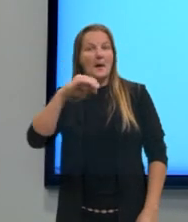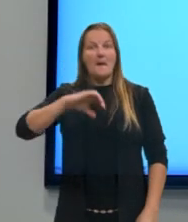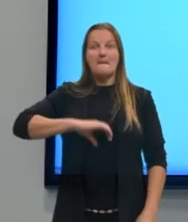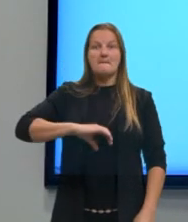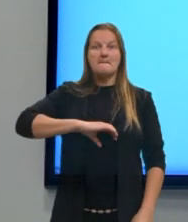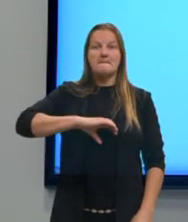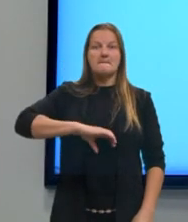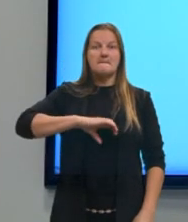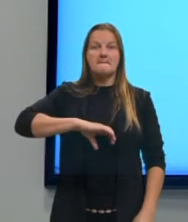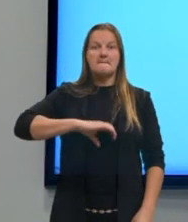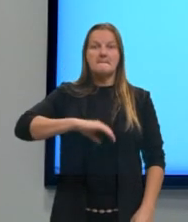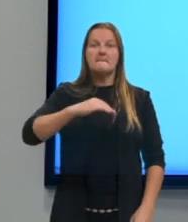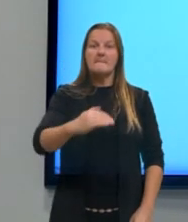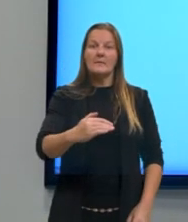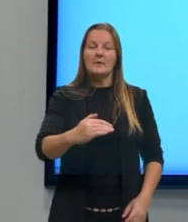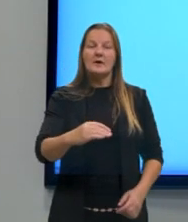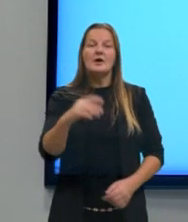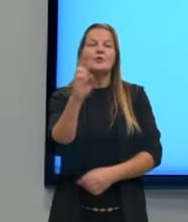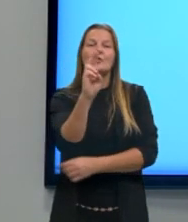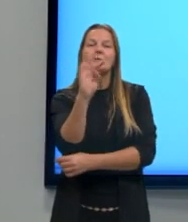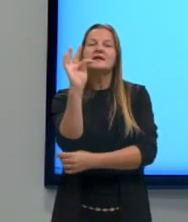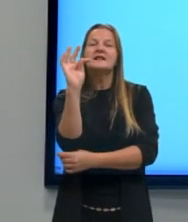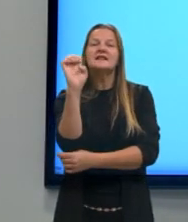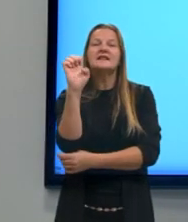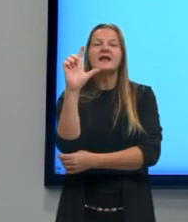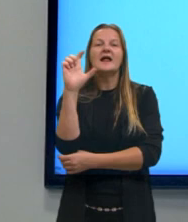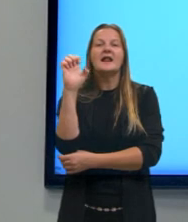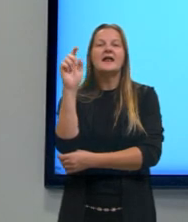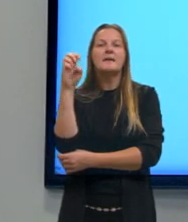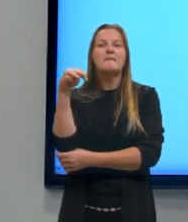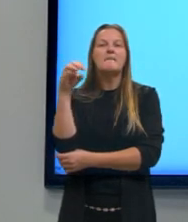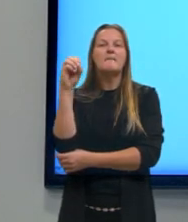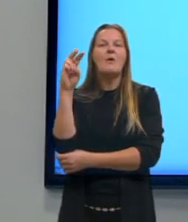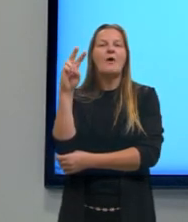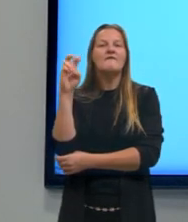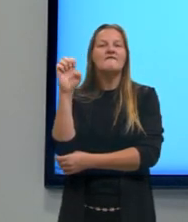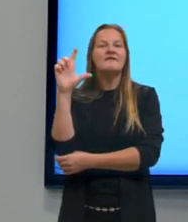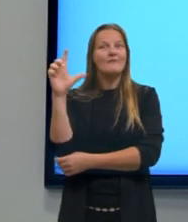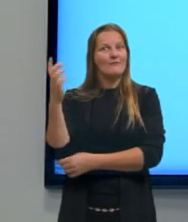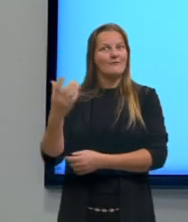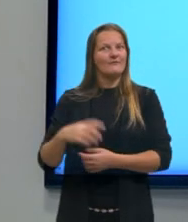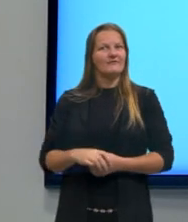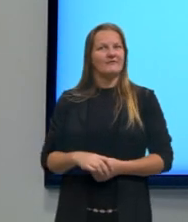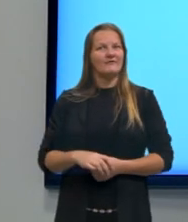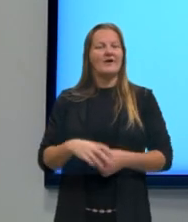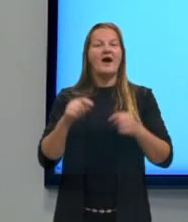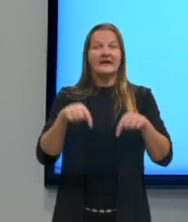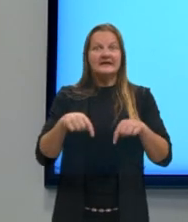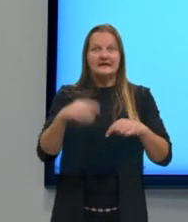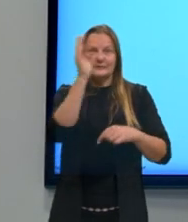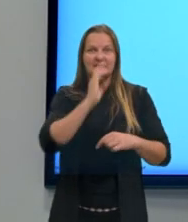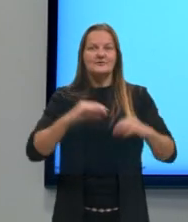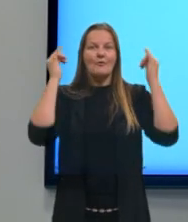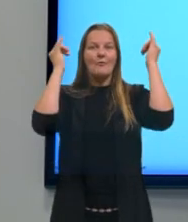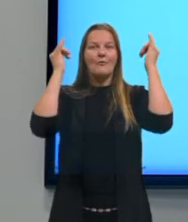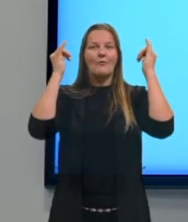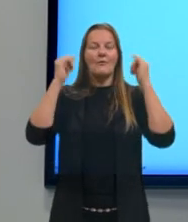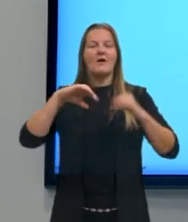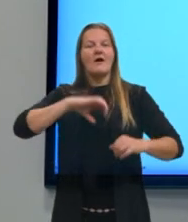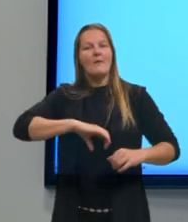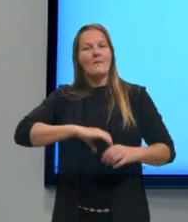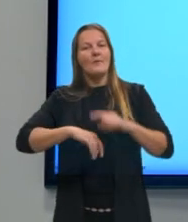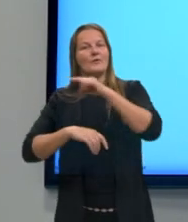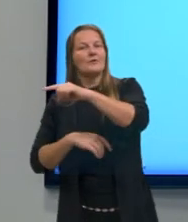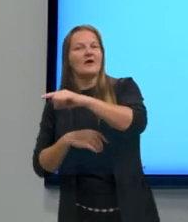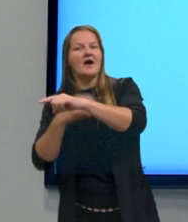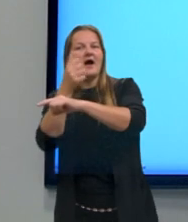se usa telemóvel. No Brasil, fala ônibus, enquanto em Portugal se usa